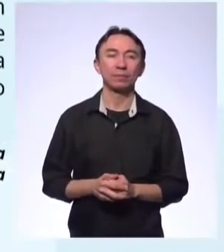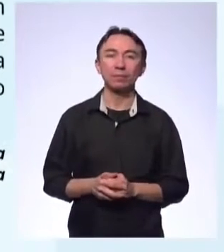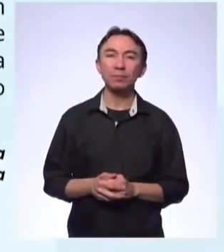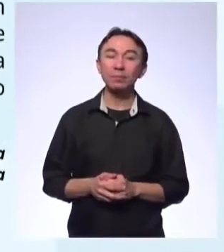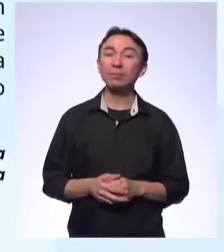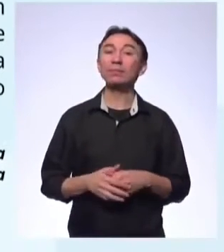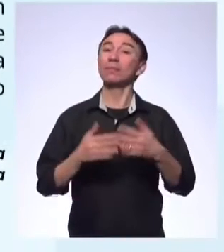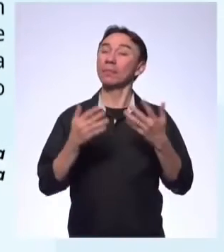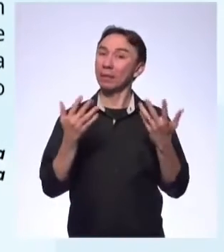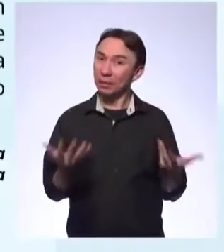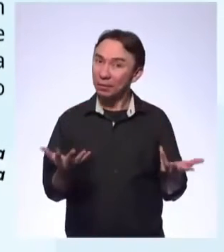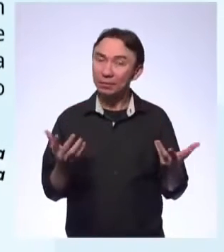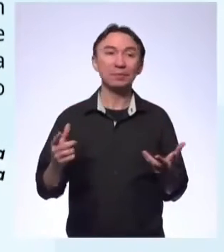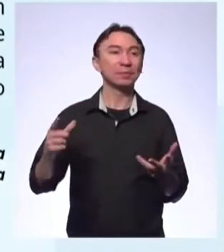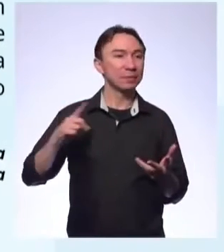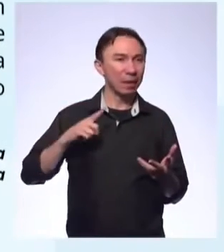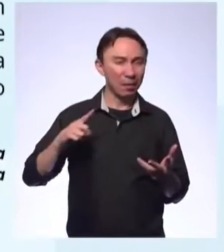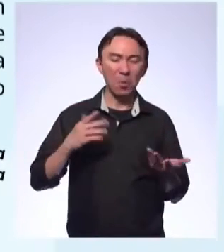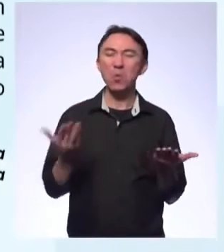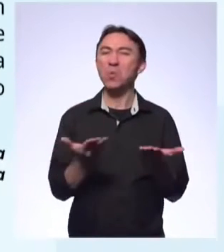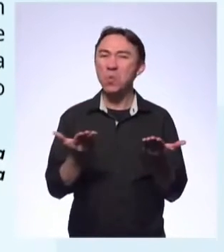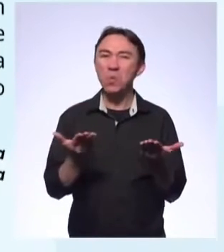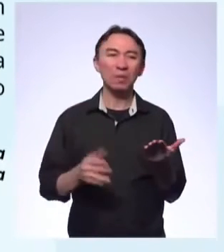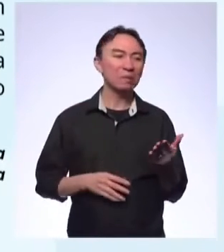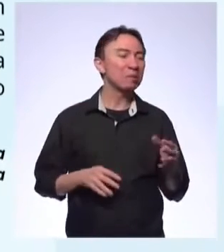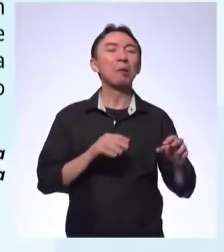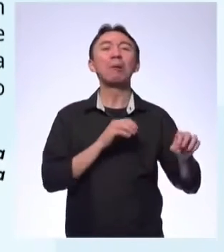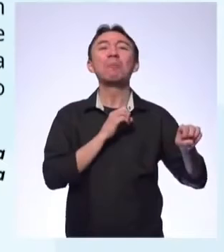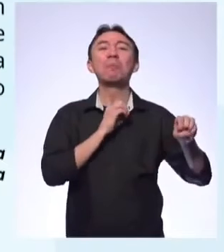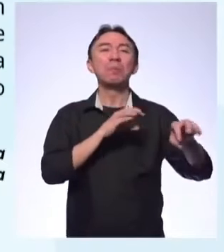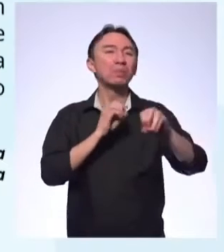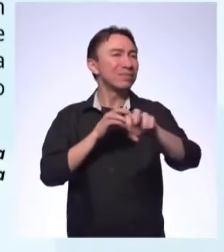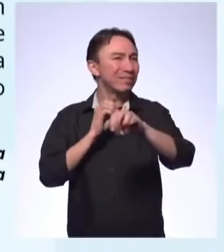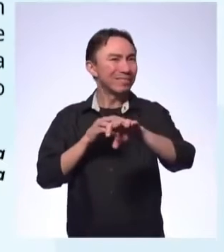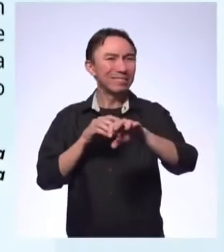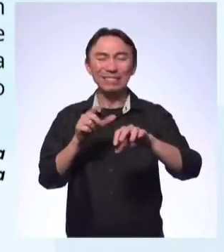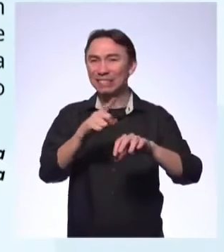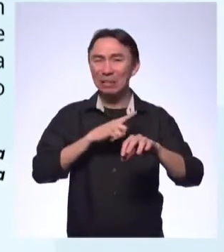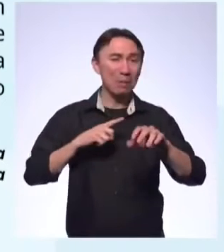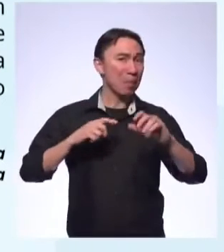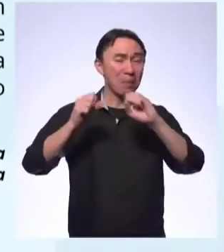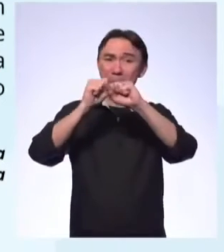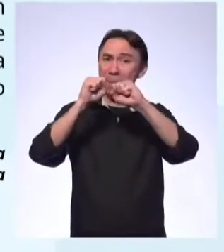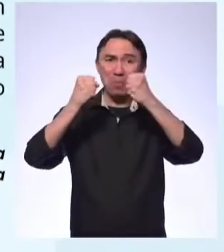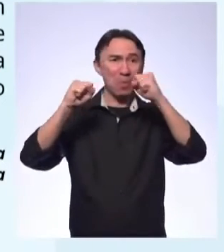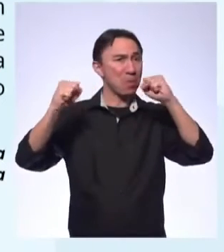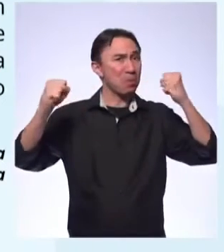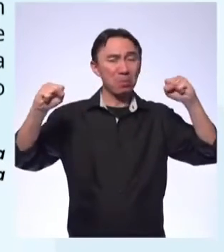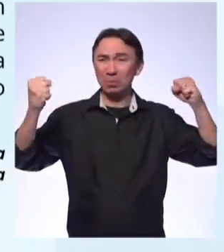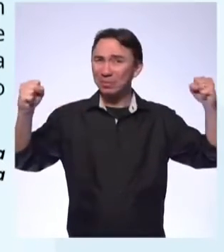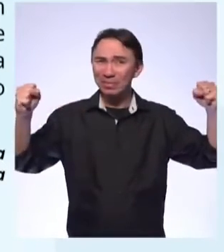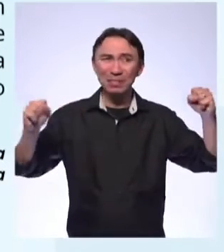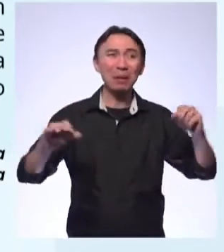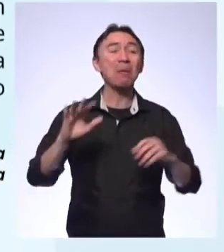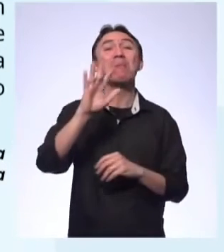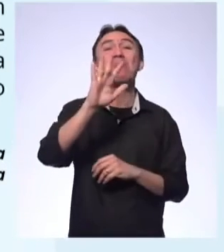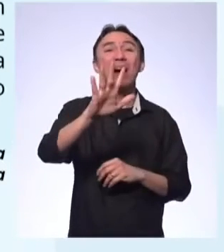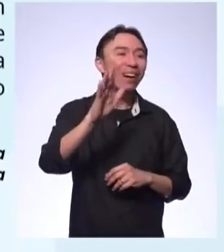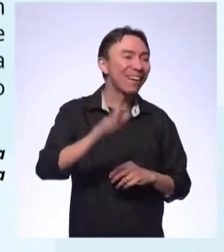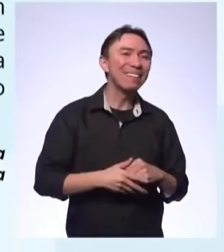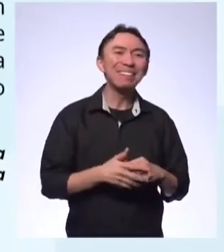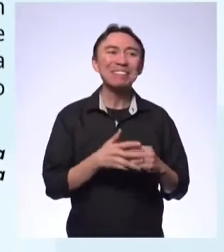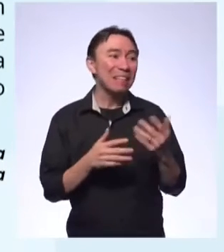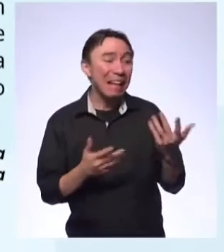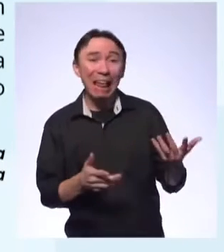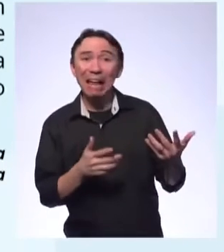temos uma máquina educacional de proporções gigantescas que não conseguiu cumprir aquilo a que se